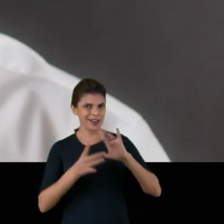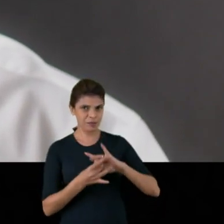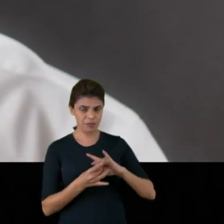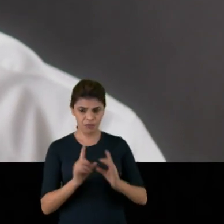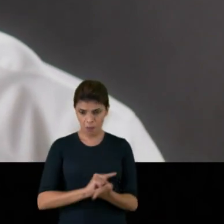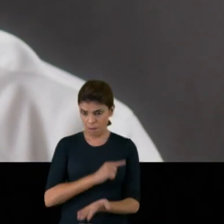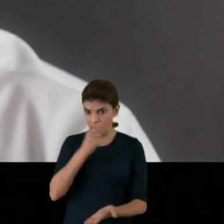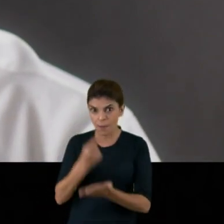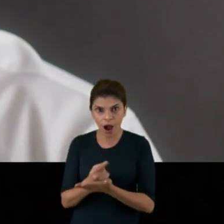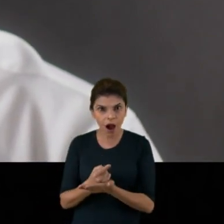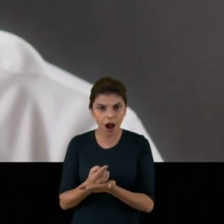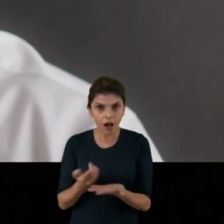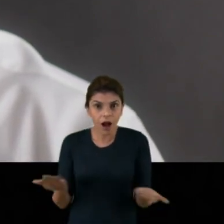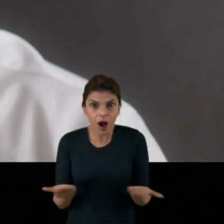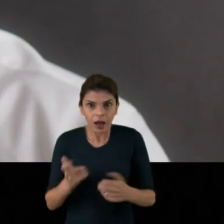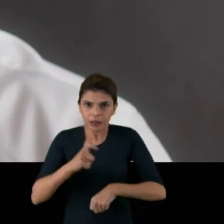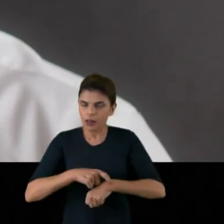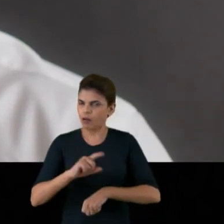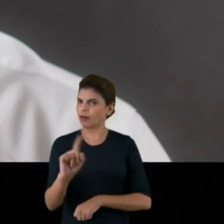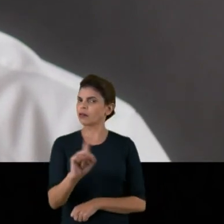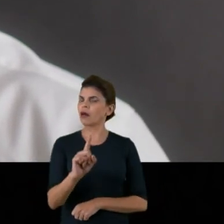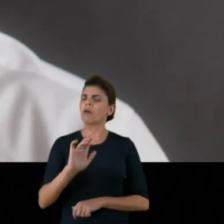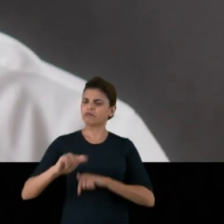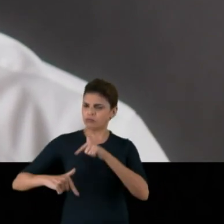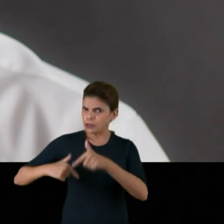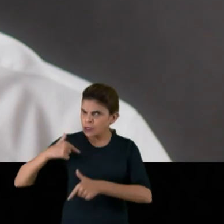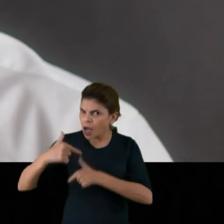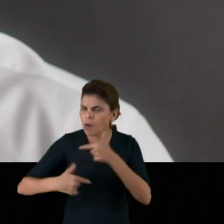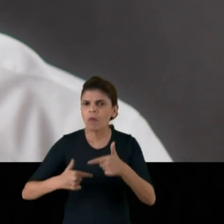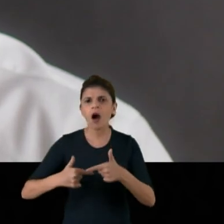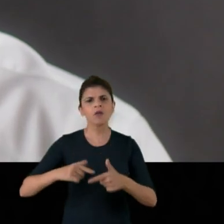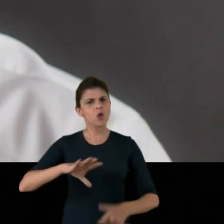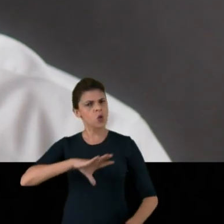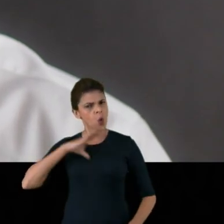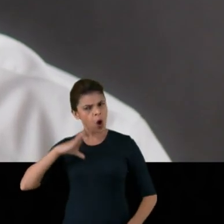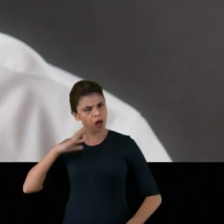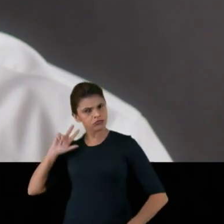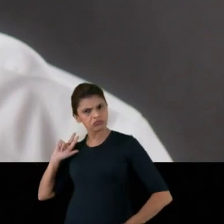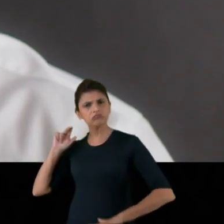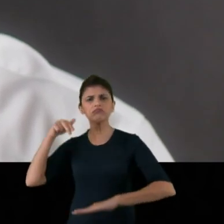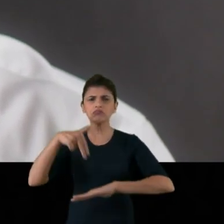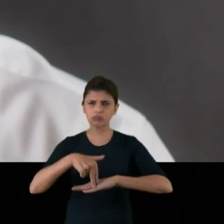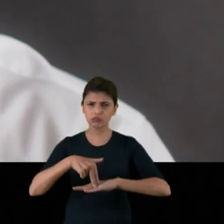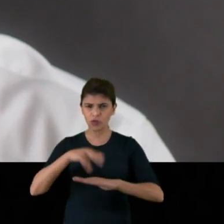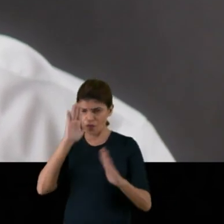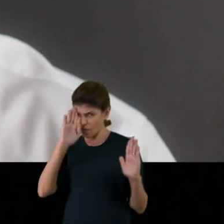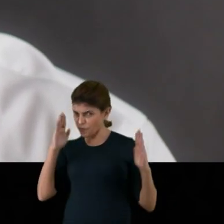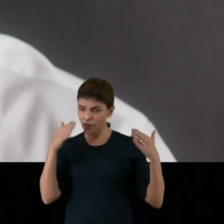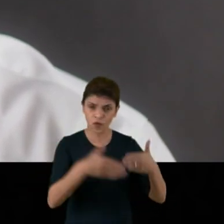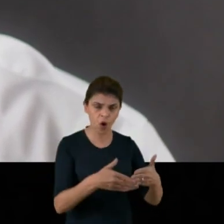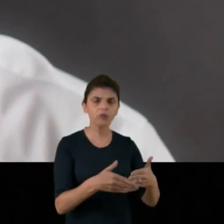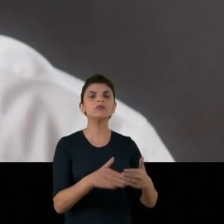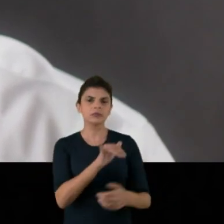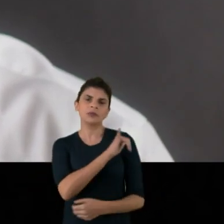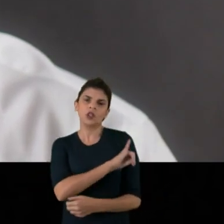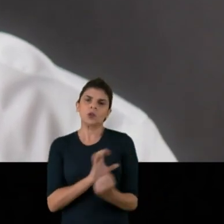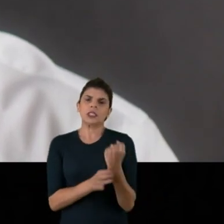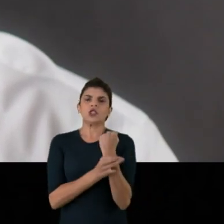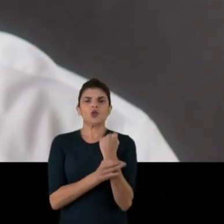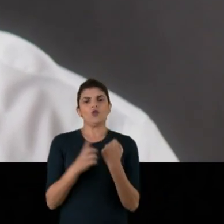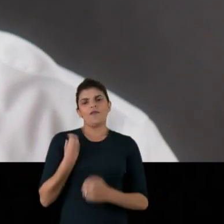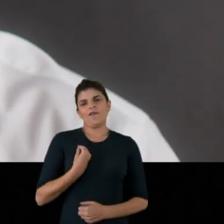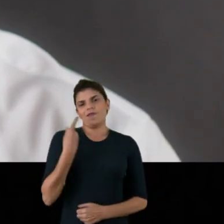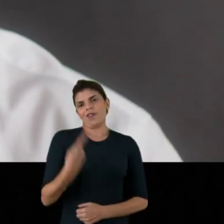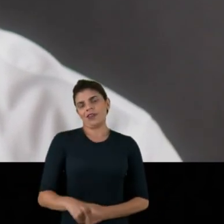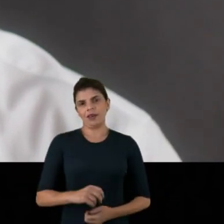mundo nas Olimpíadas. Não vai acontecer da noite pro dia, mas eu te garanto, com trabalho e determinação, vamos